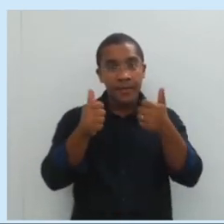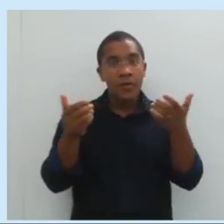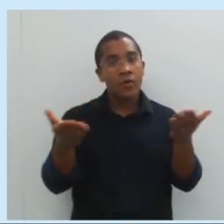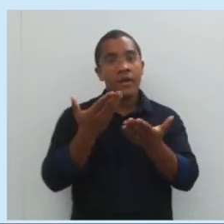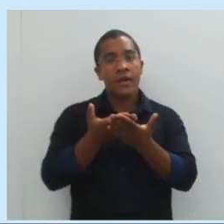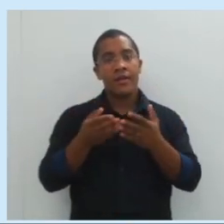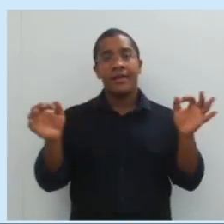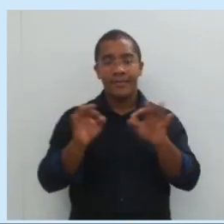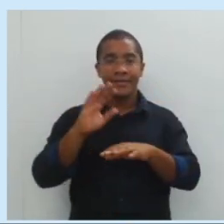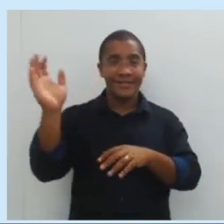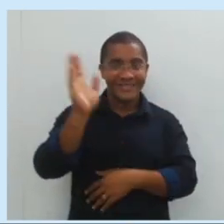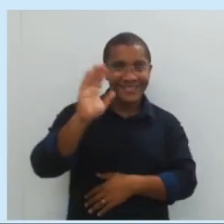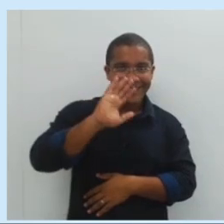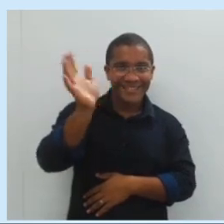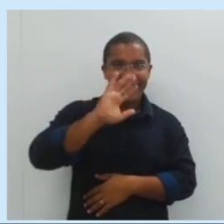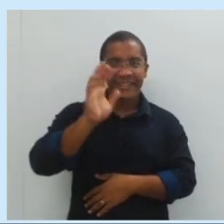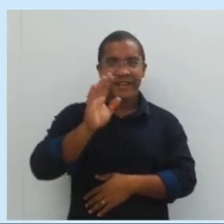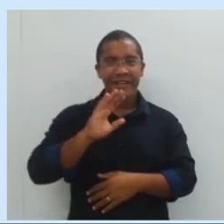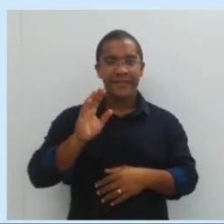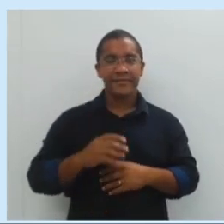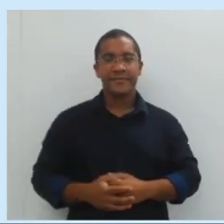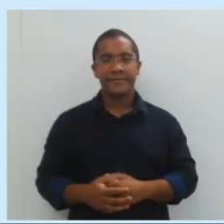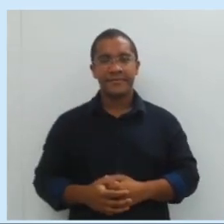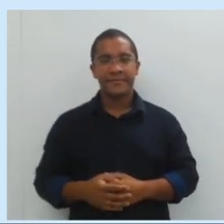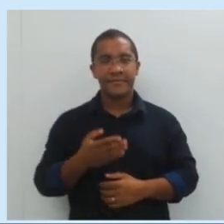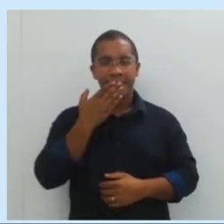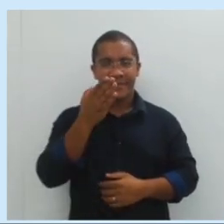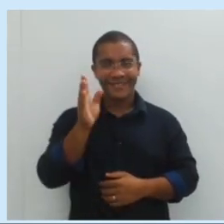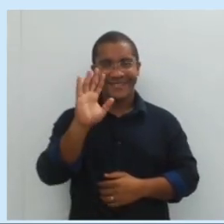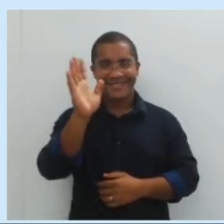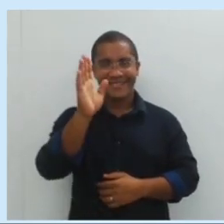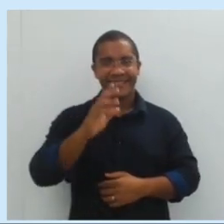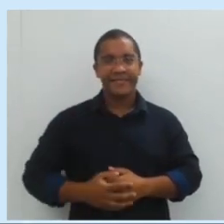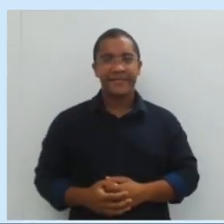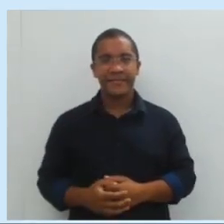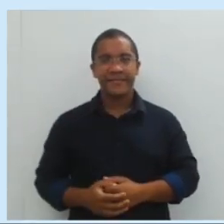Por hoje é só. Fiquem com Deus, pessoal. Até a próxima. Cheiro de Dantas!